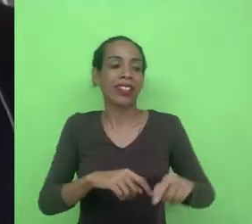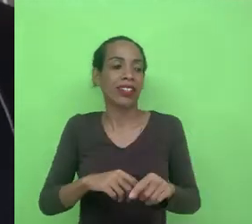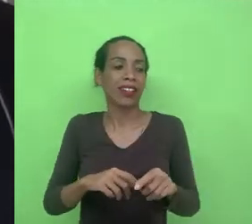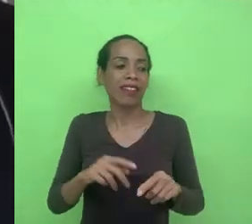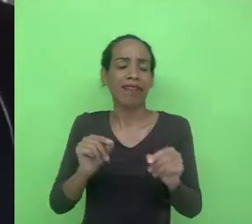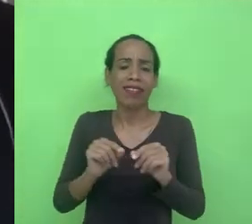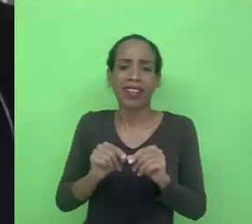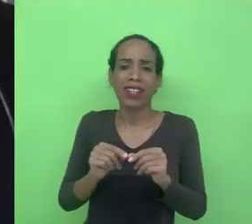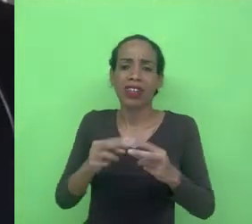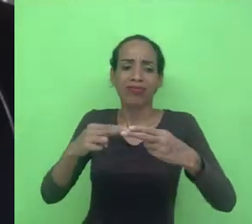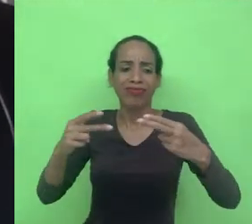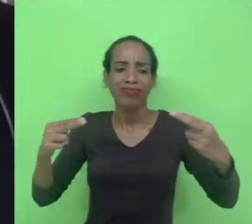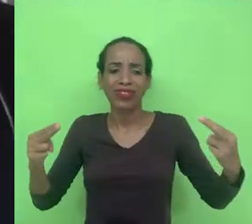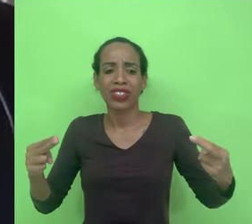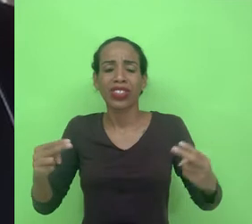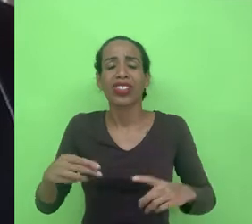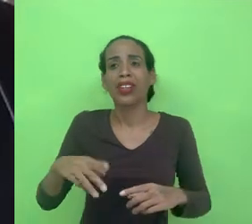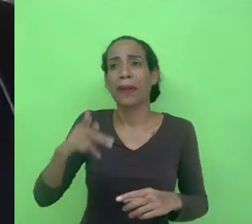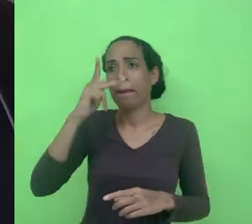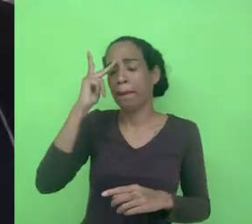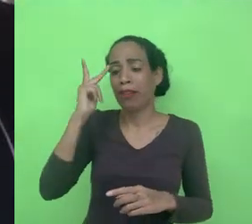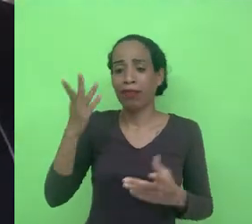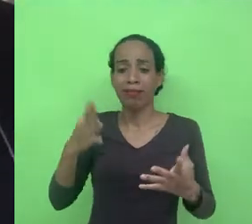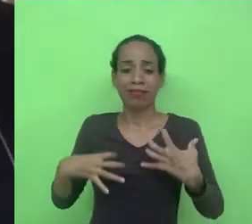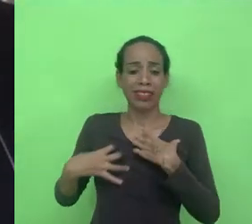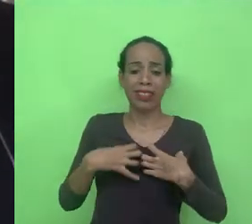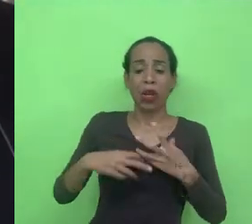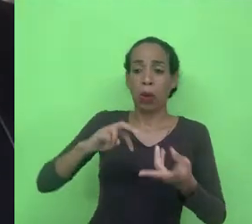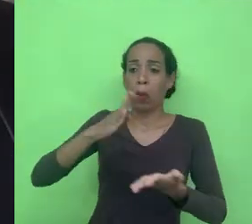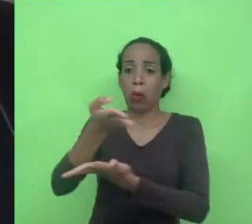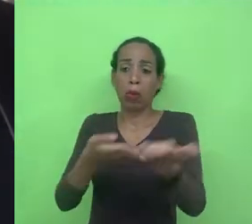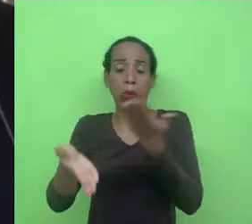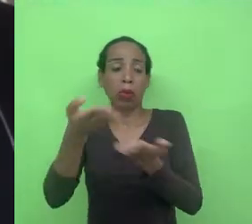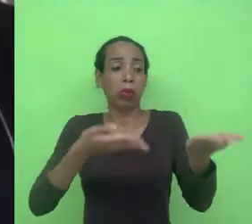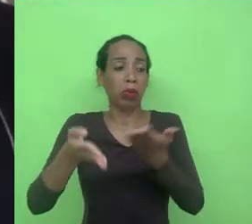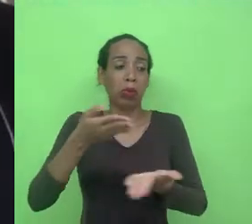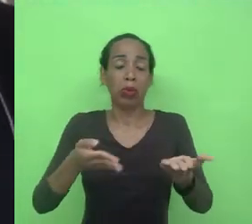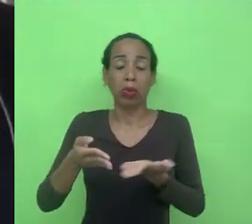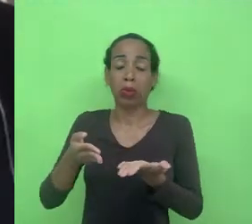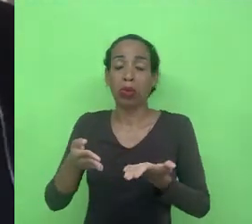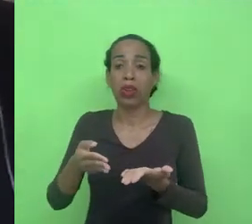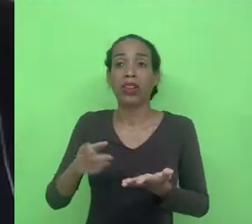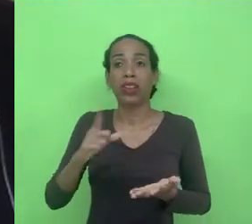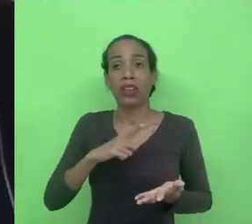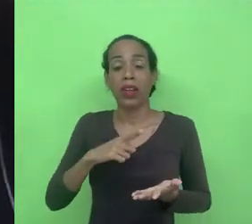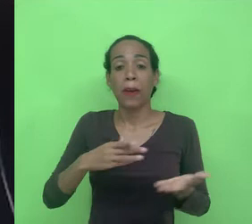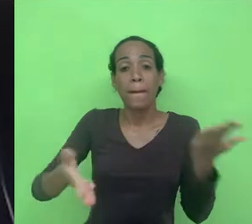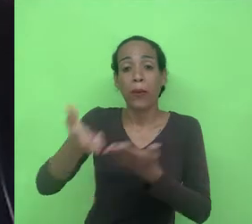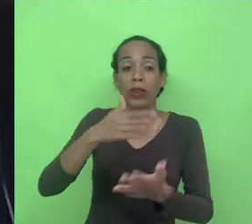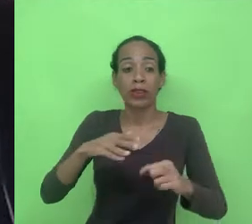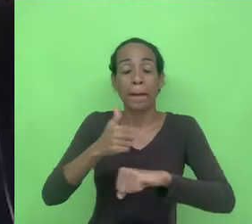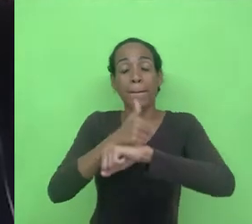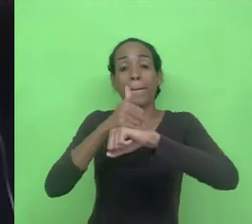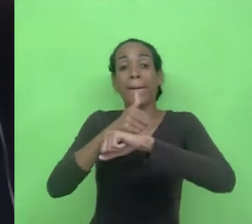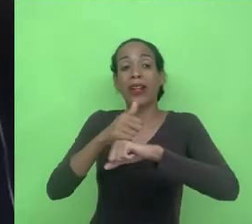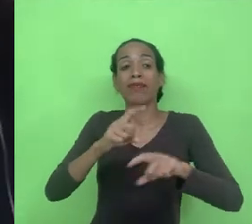associações na sociedade isso mediou uma série de mudanças na sociedade e que foram mudanças para melhor mas a enxada